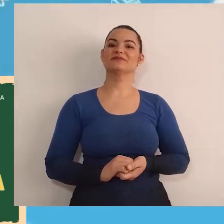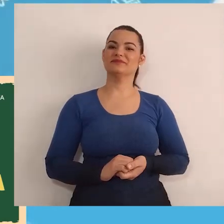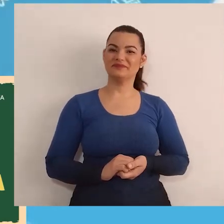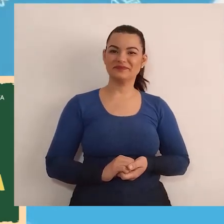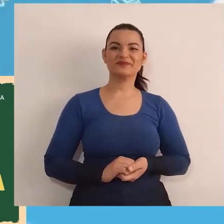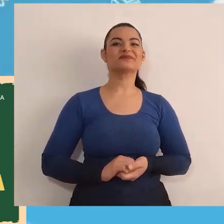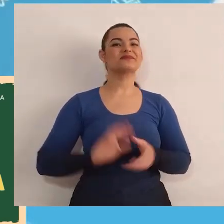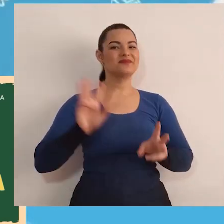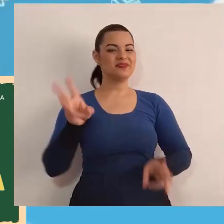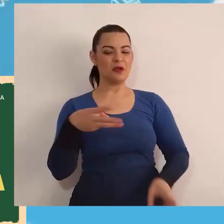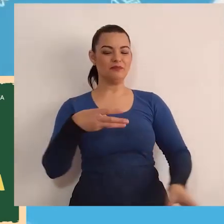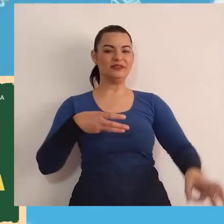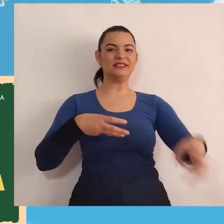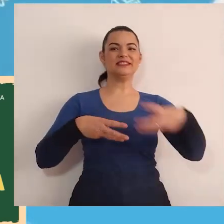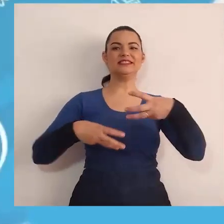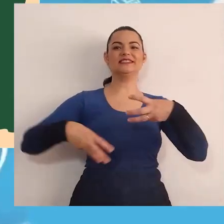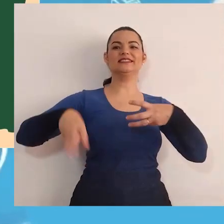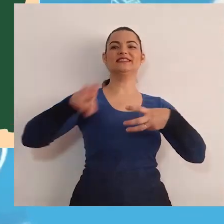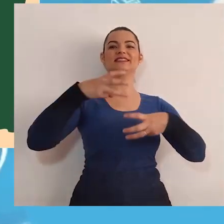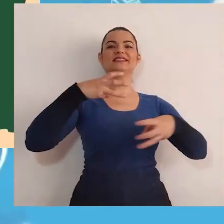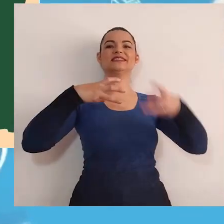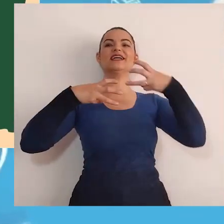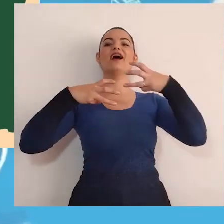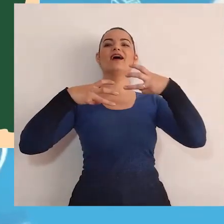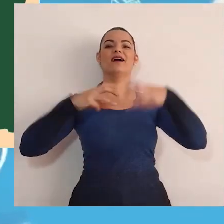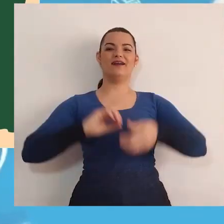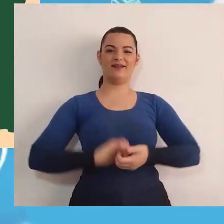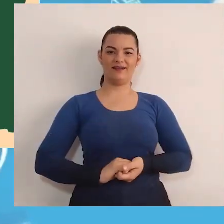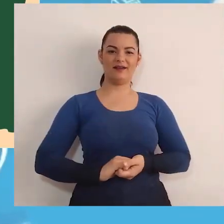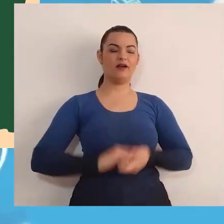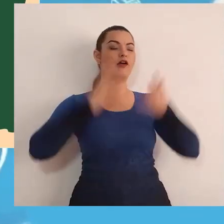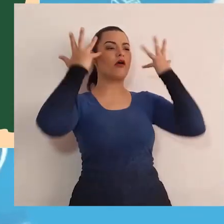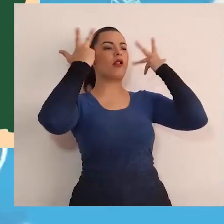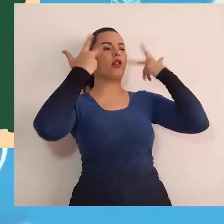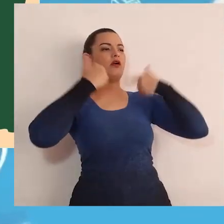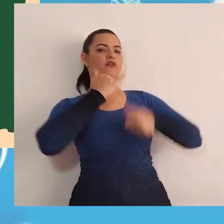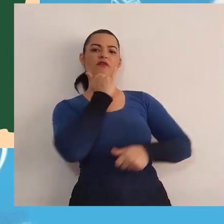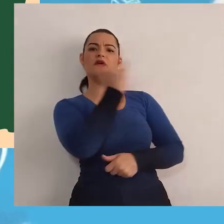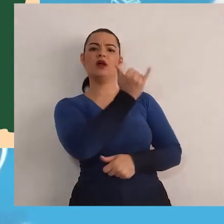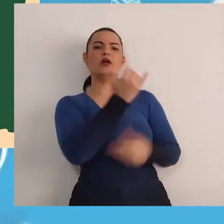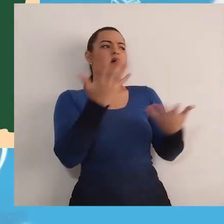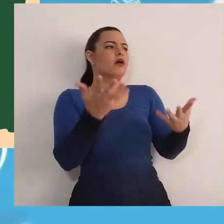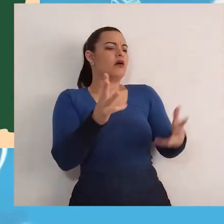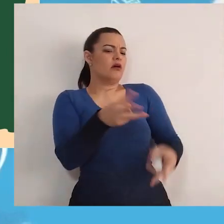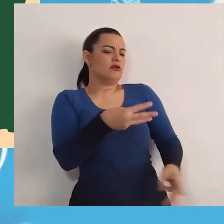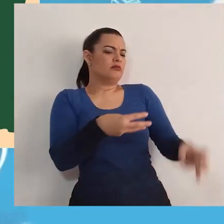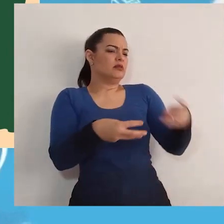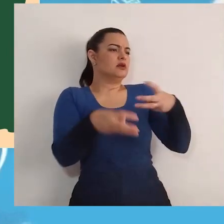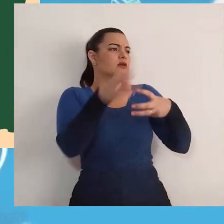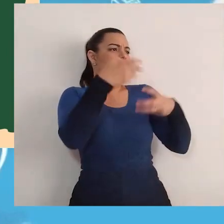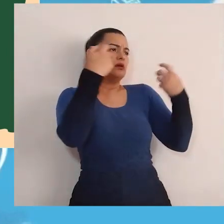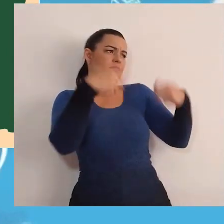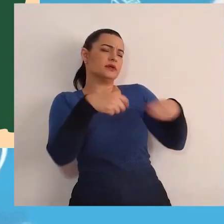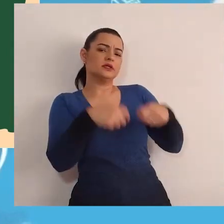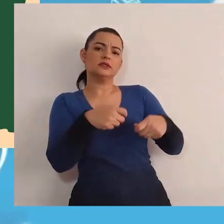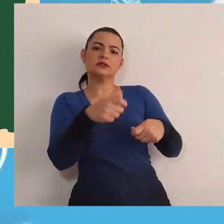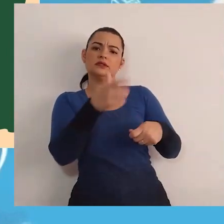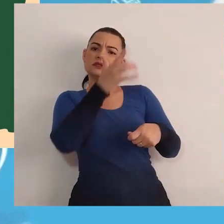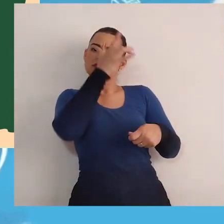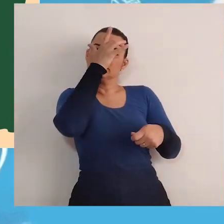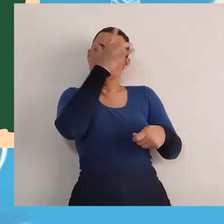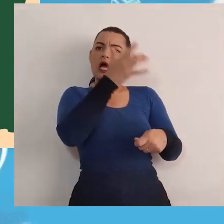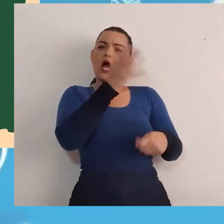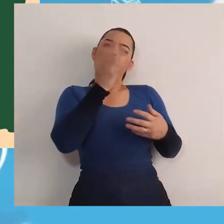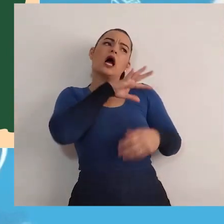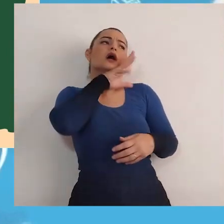A preguiça! O leão disse, a preguiça certamente vai precisar de alguém com experiência de